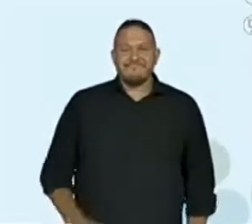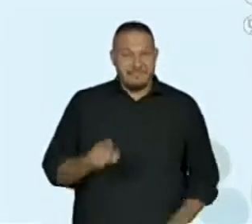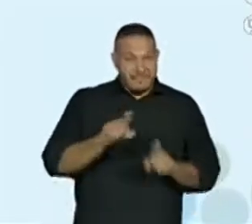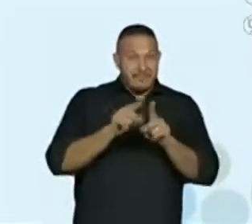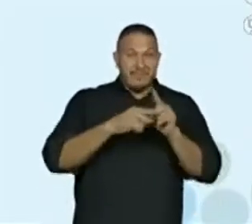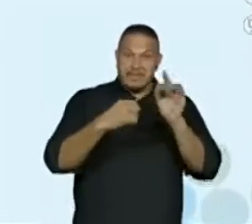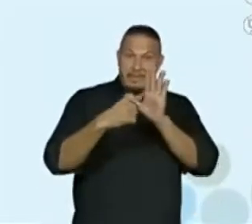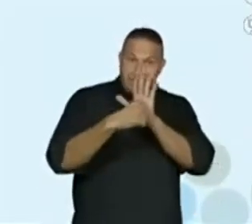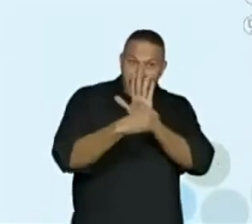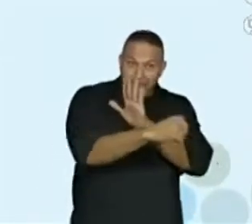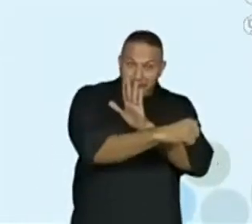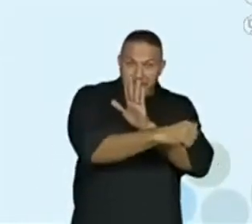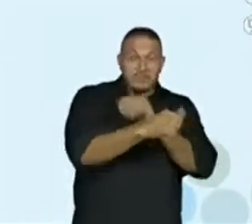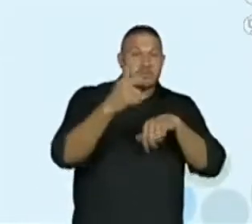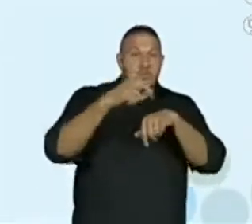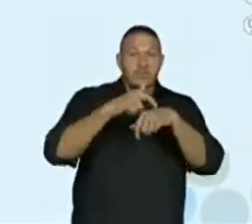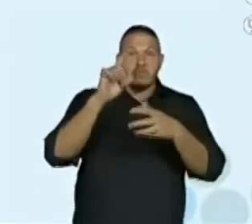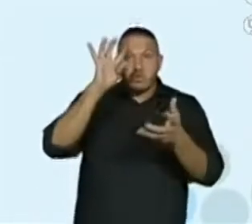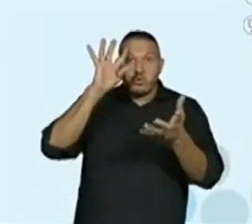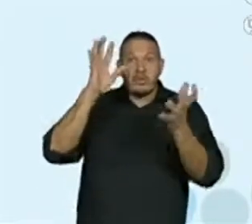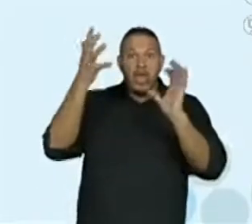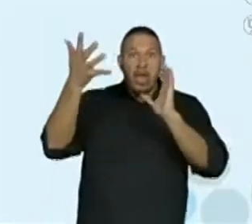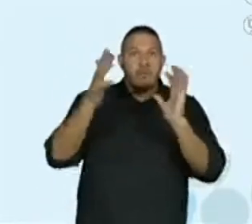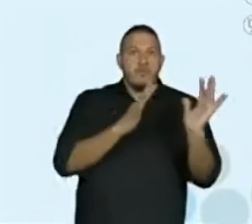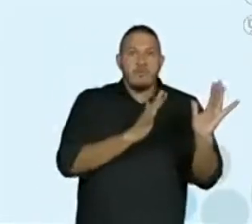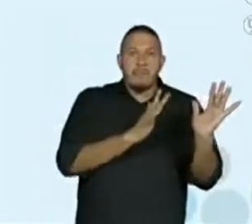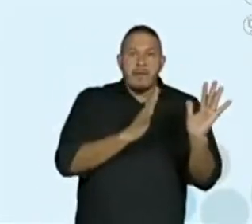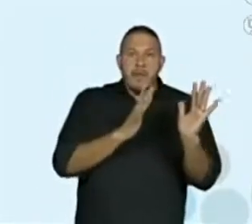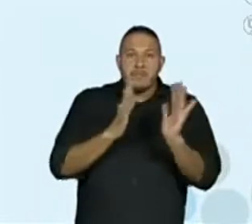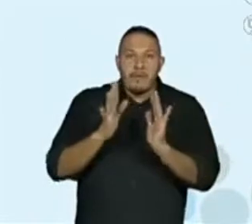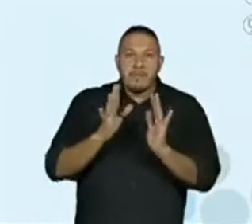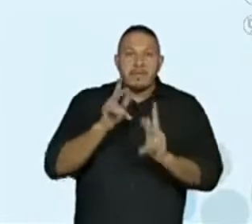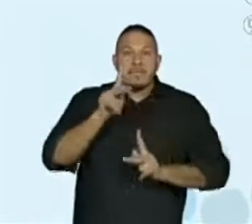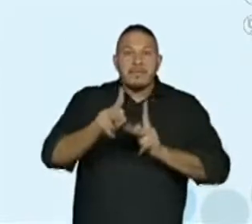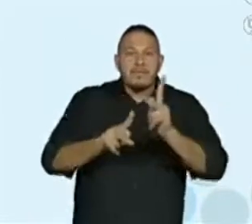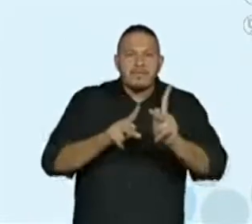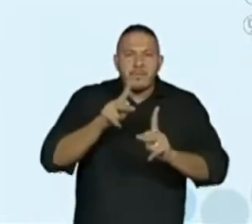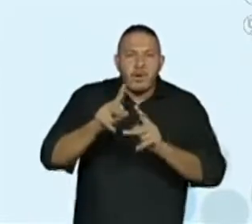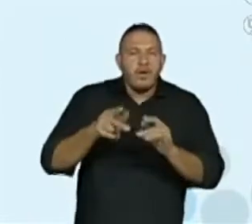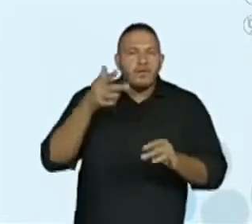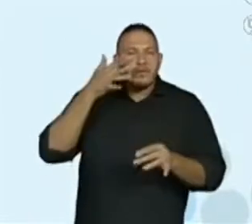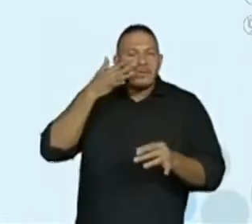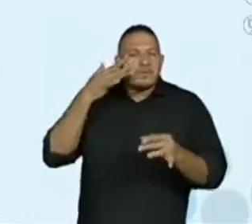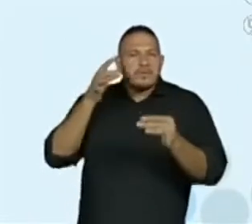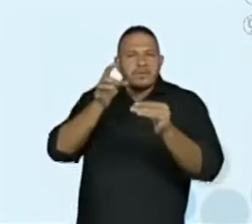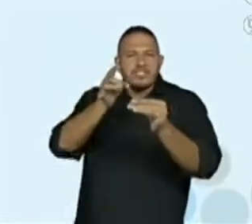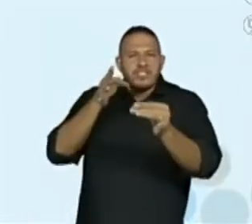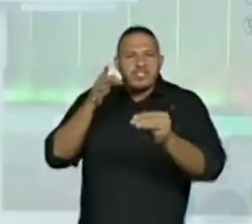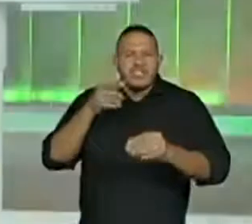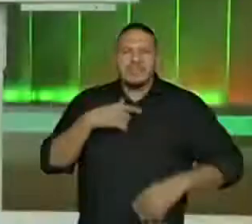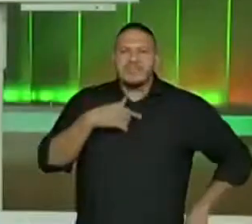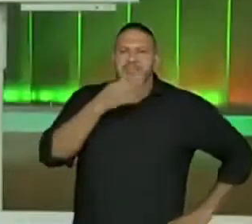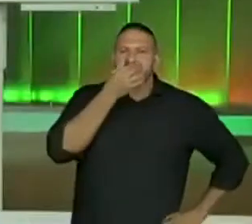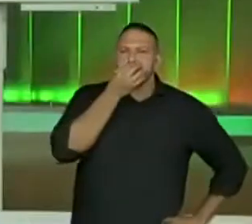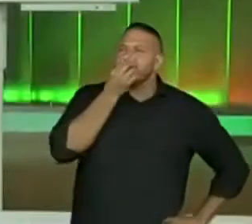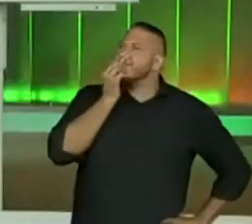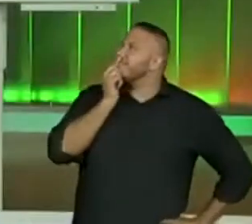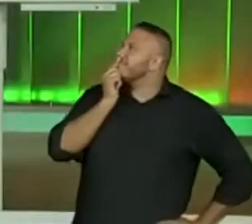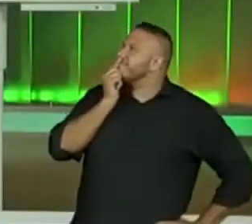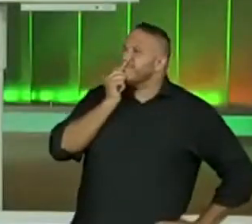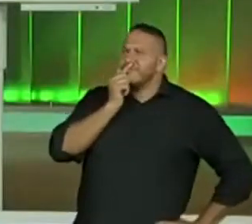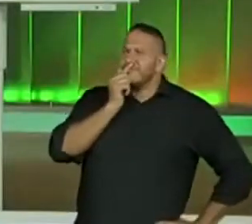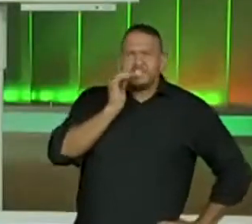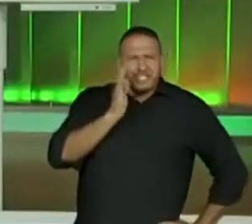Marcação da passagem do tempo de povos indígenas. Já pensaram sobre esse assunto?